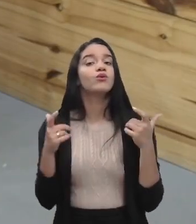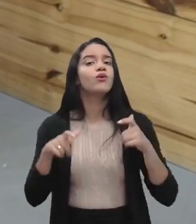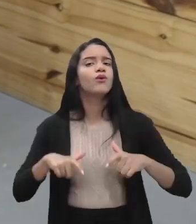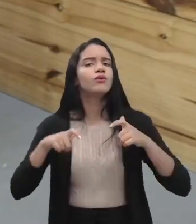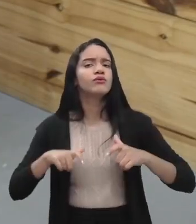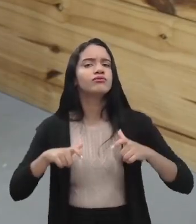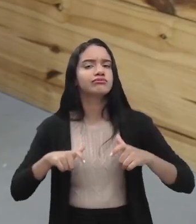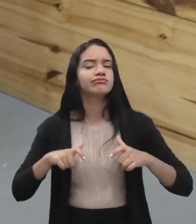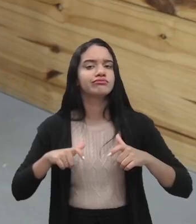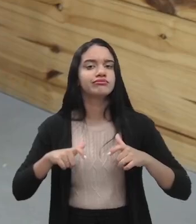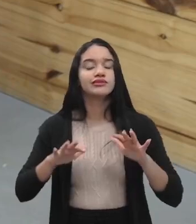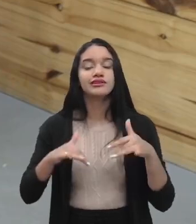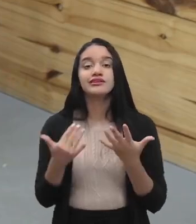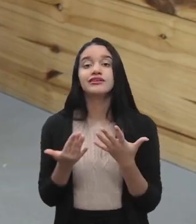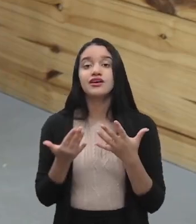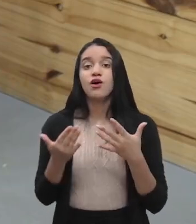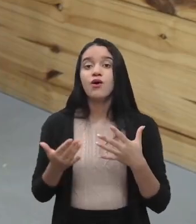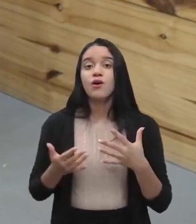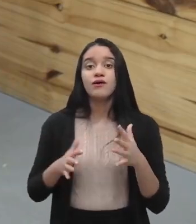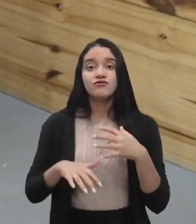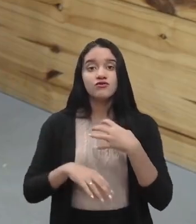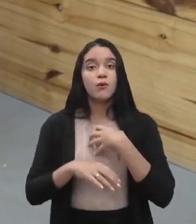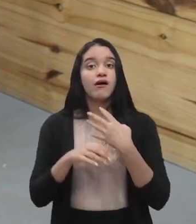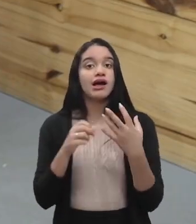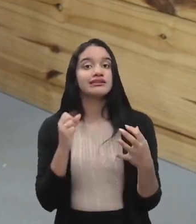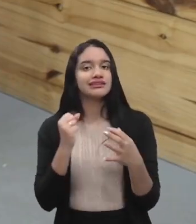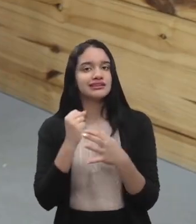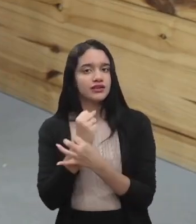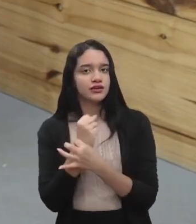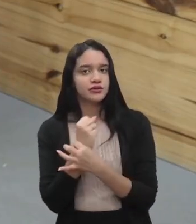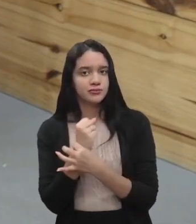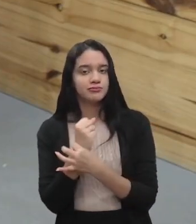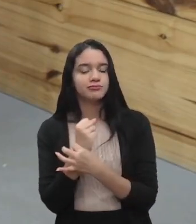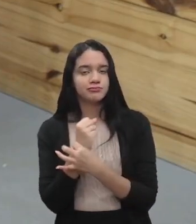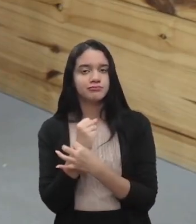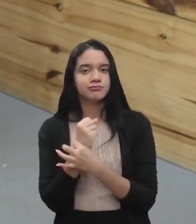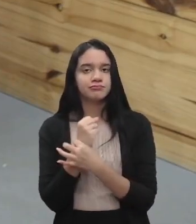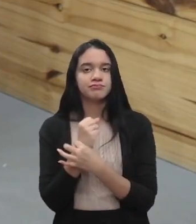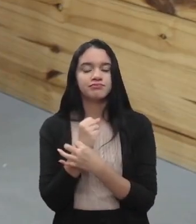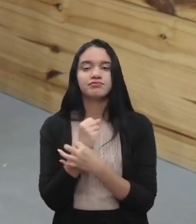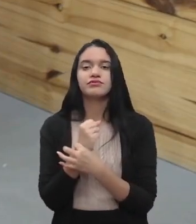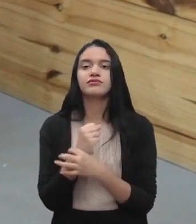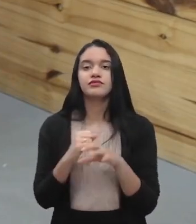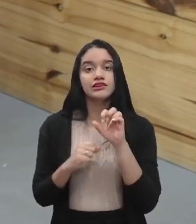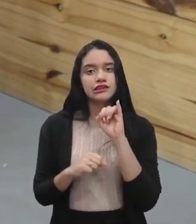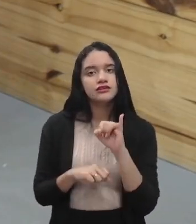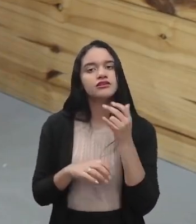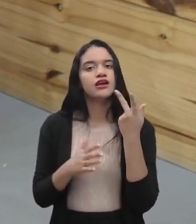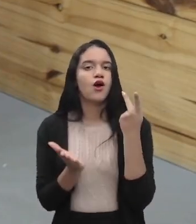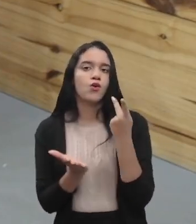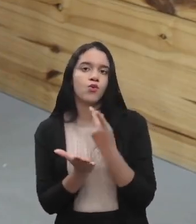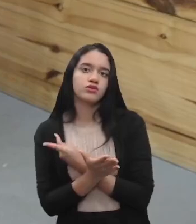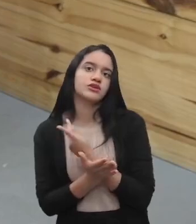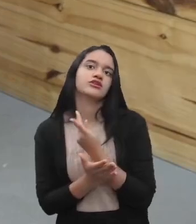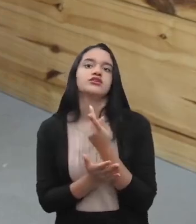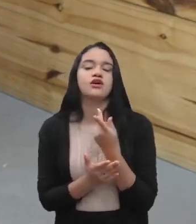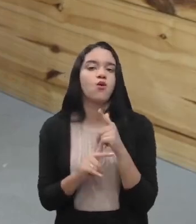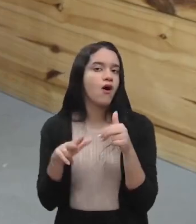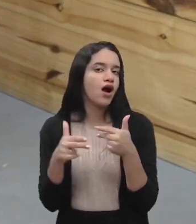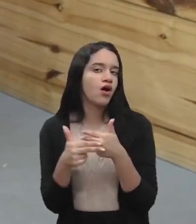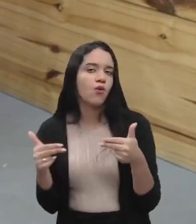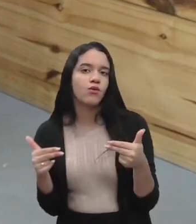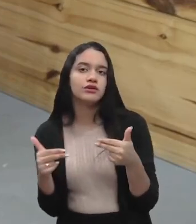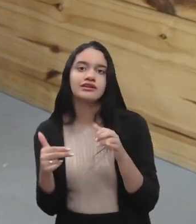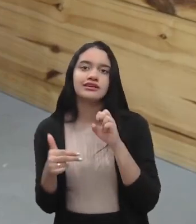ele ficar de forma segura e não deixar que, se acontecer um imprevisto, se a pessoa